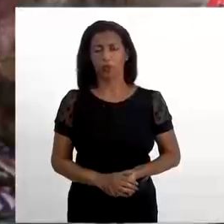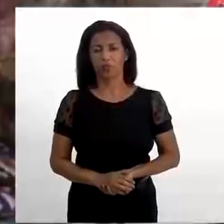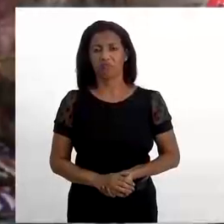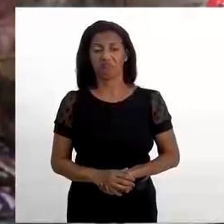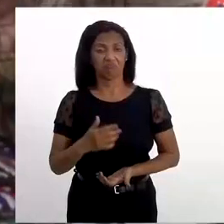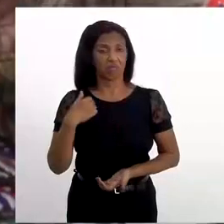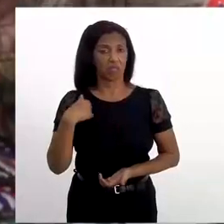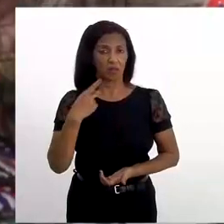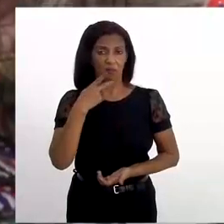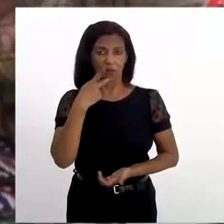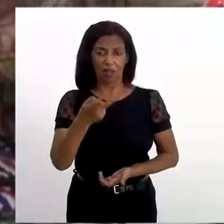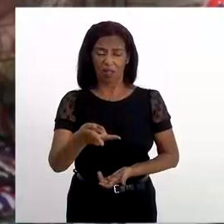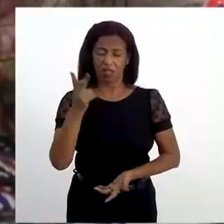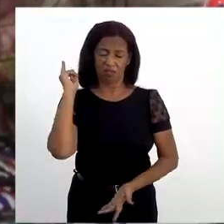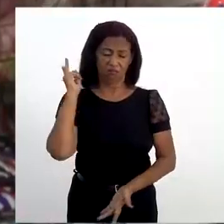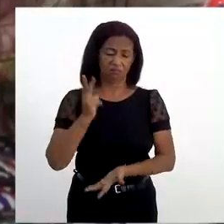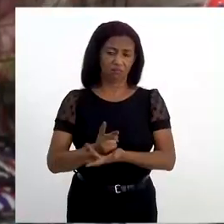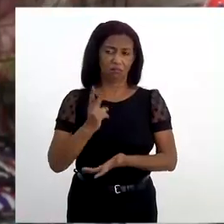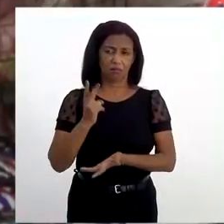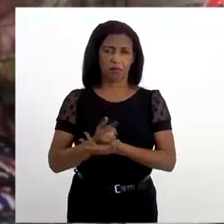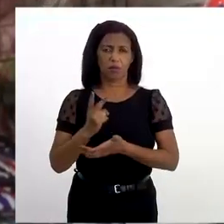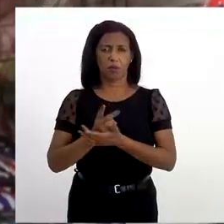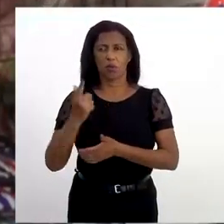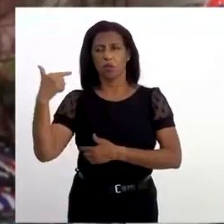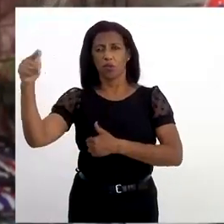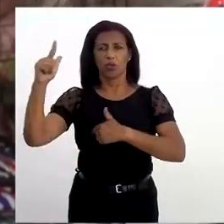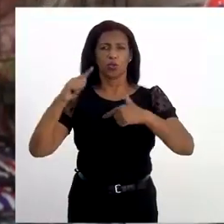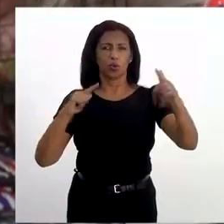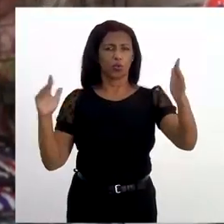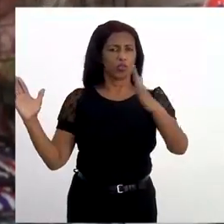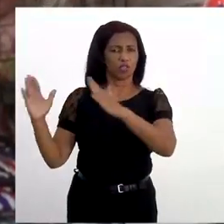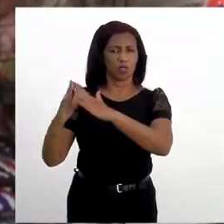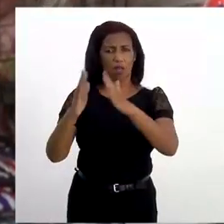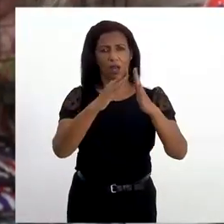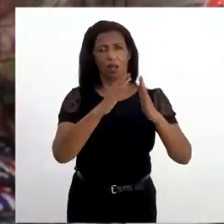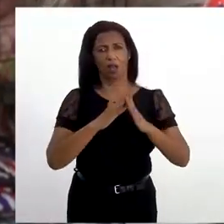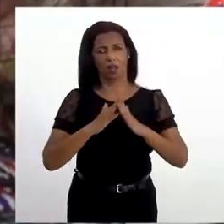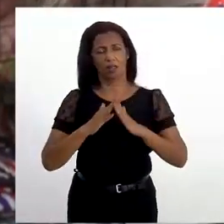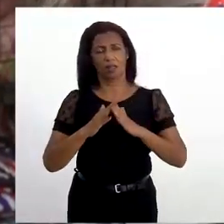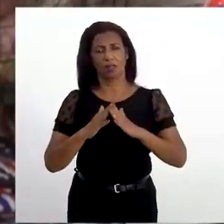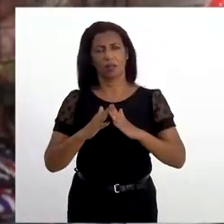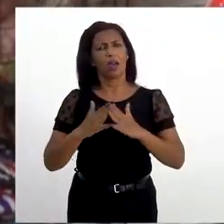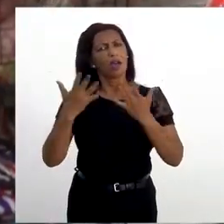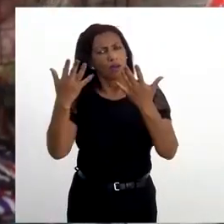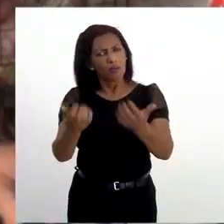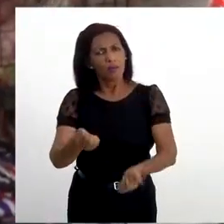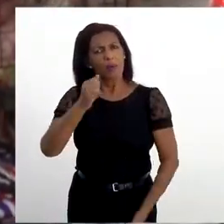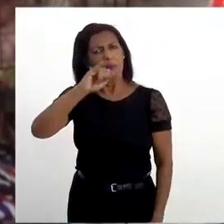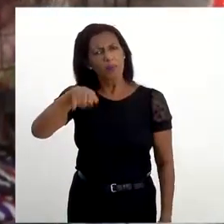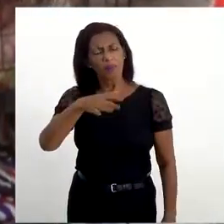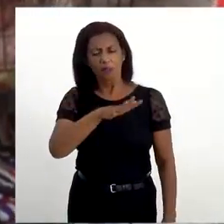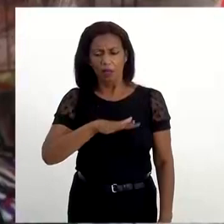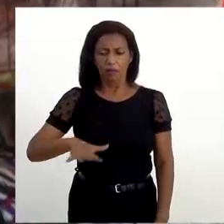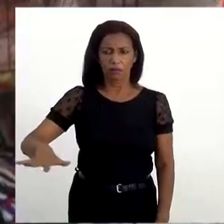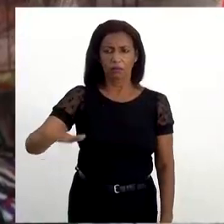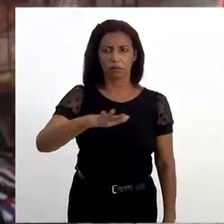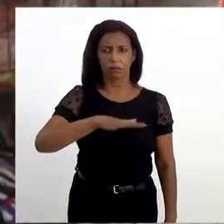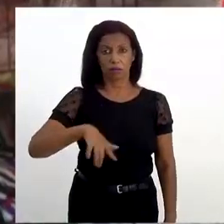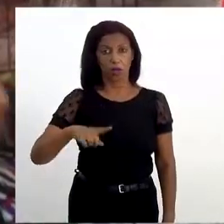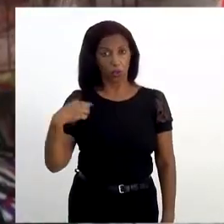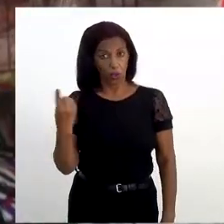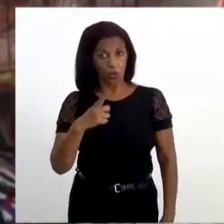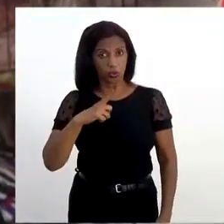Eu diria o que eu tenho dito, Luzia. Meus irmãos aí de outras casas e outros estados. Vamos aproveitar o espaço.